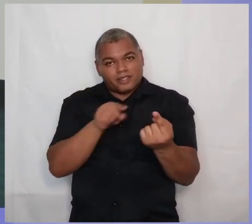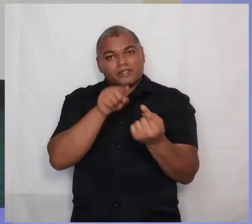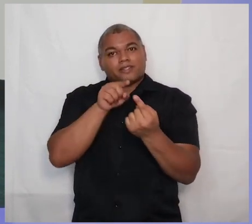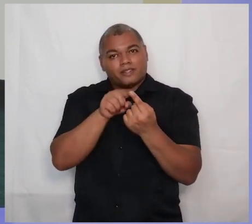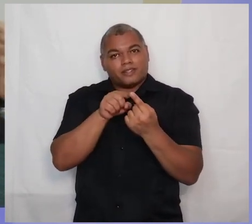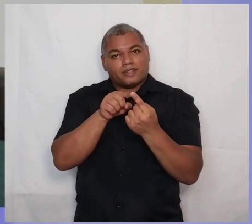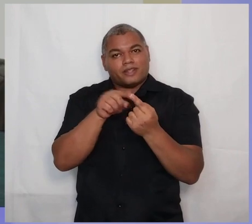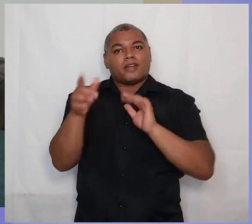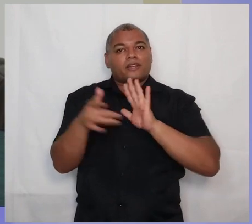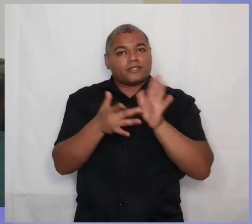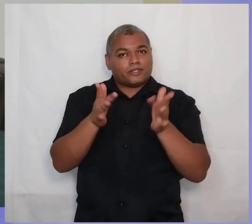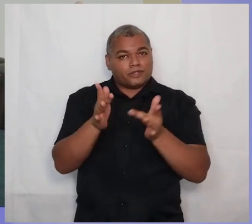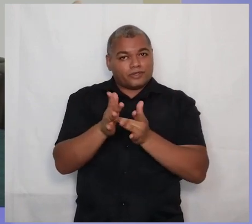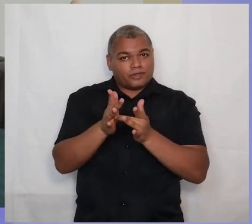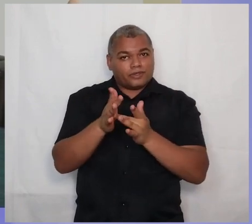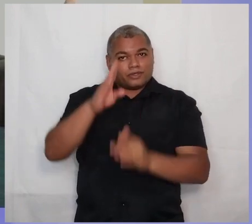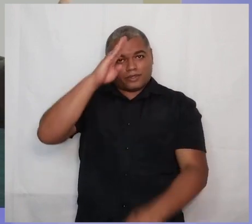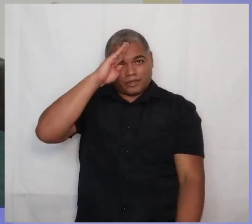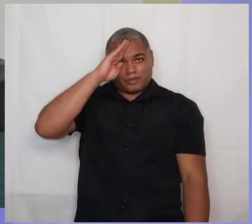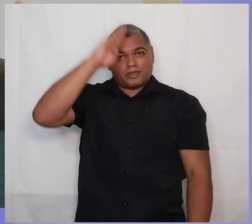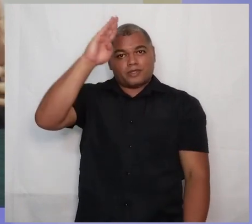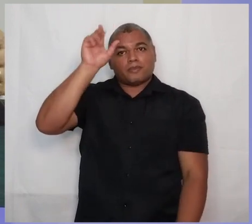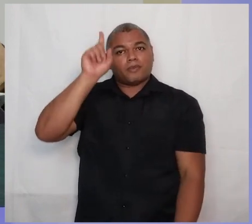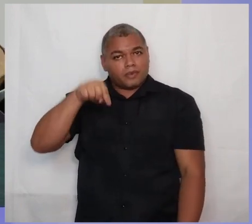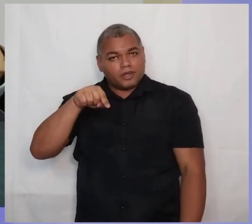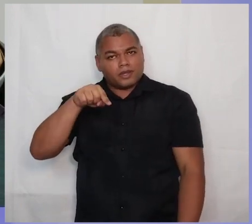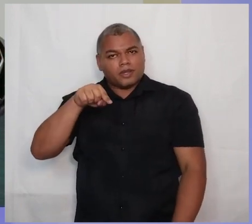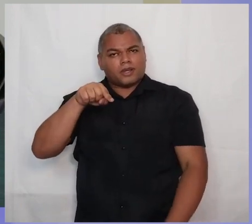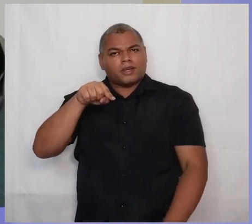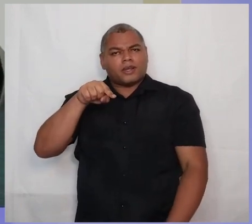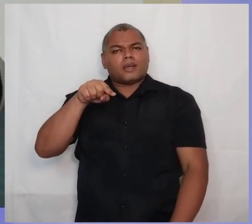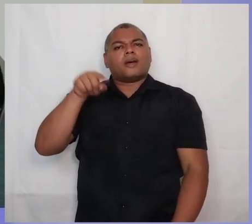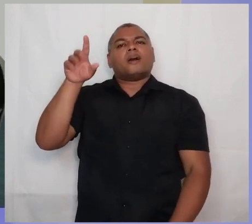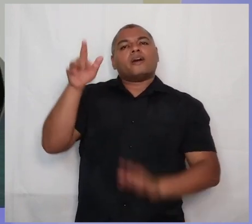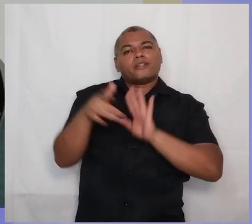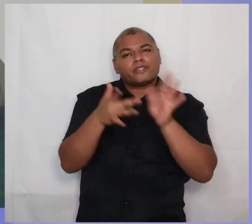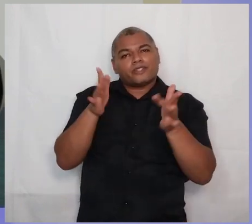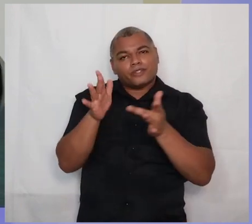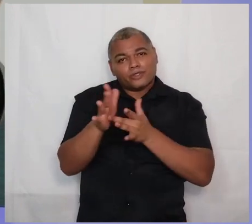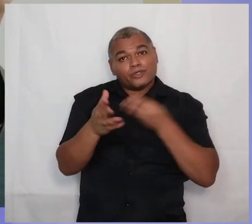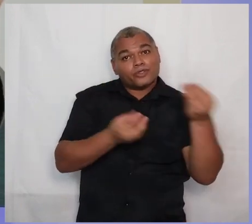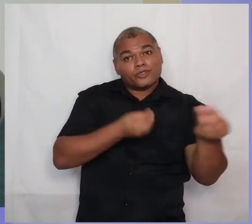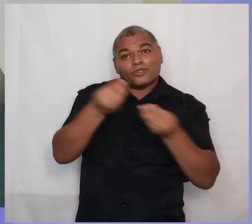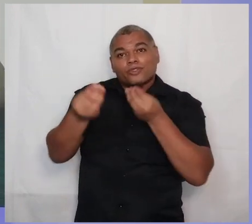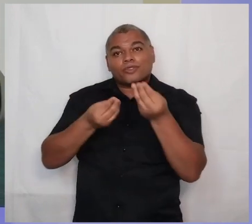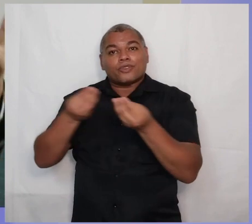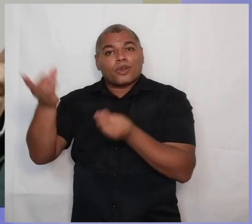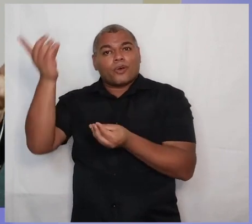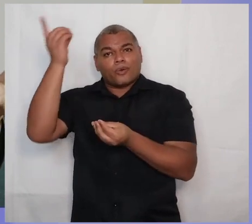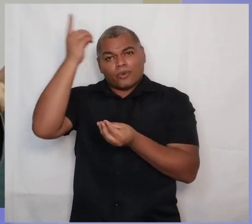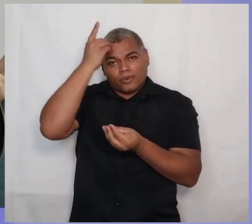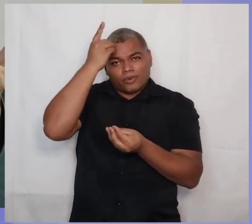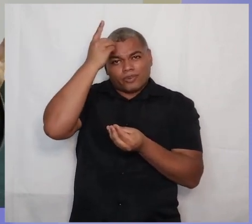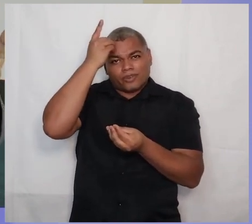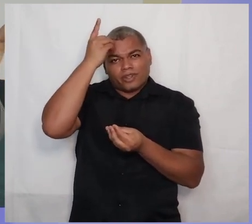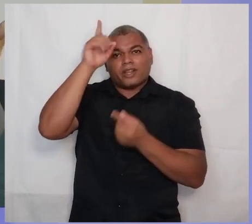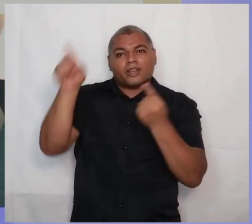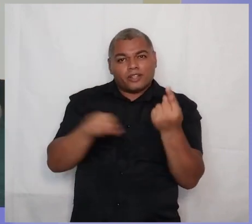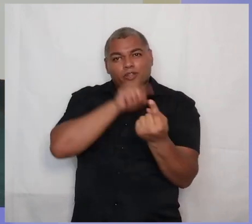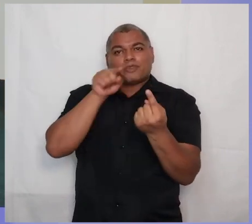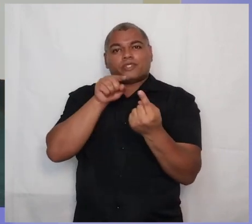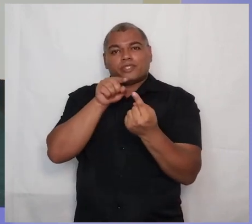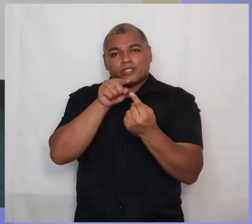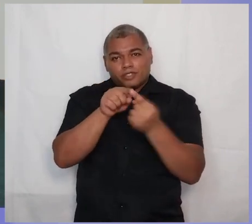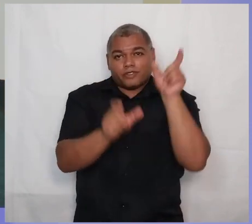Cristo distribuiu dons à igreja. Cristo distribuiu oficiais como dons, como presentes dados à igreja.